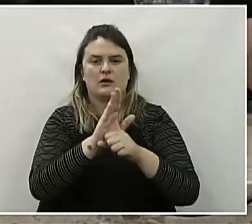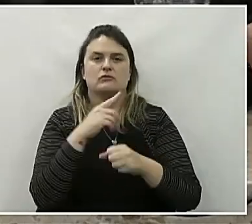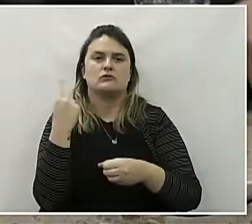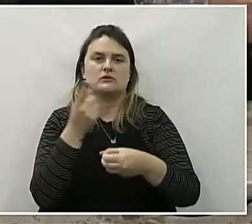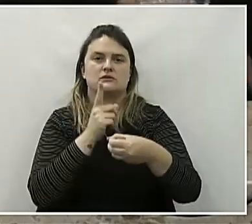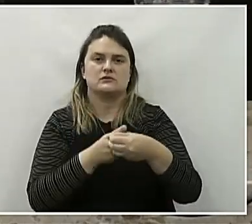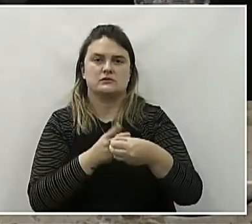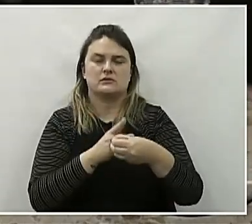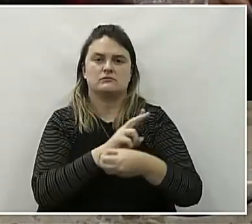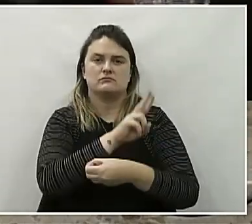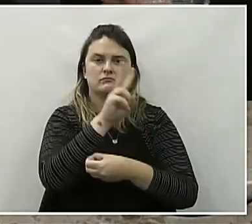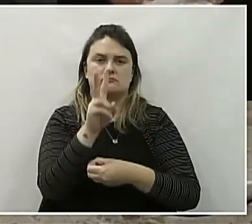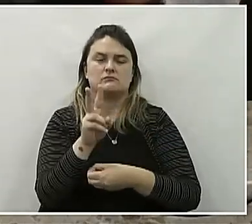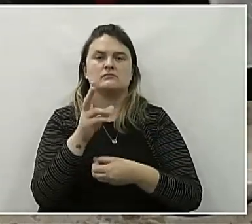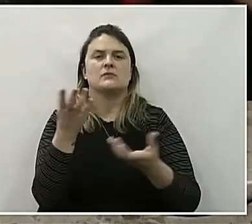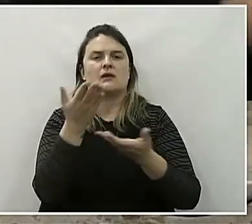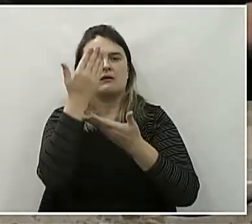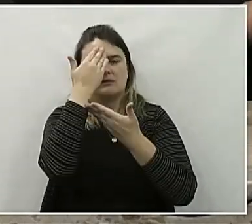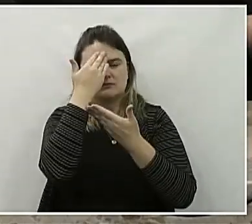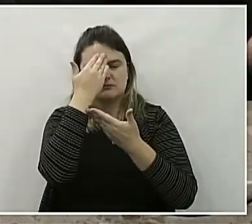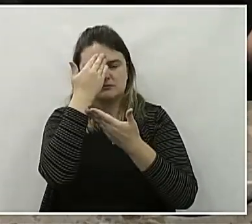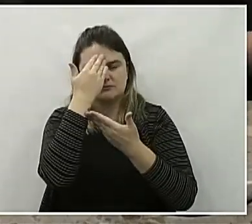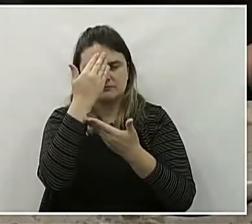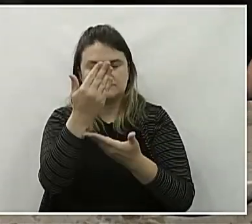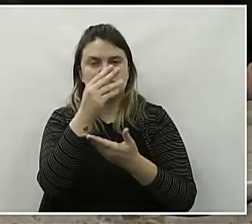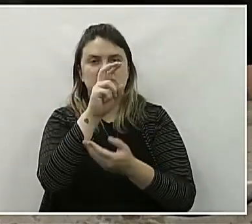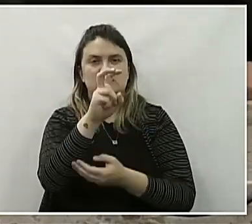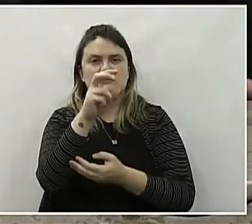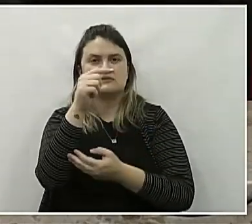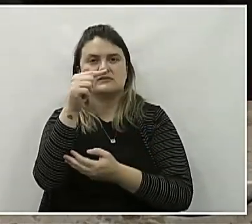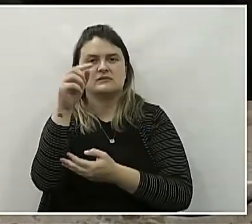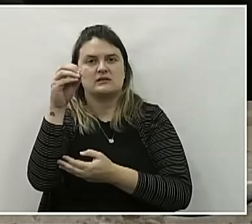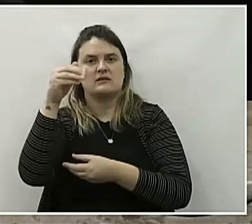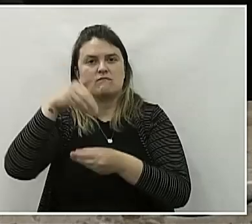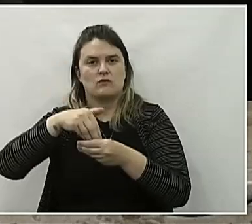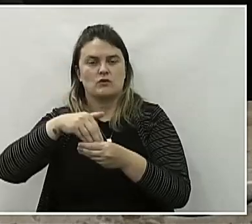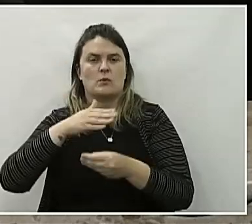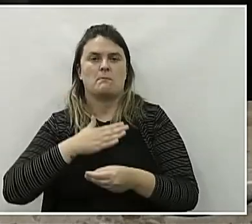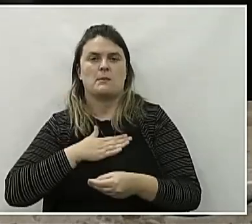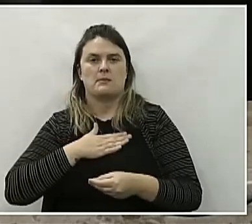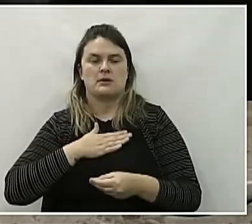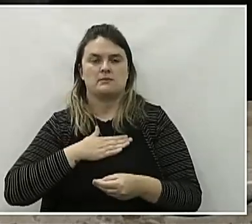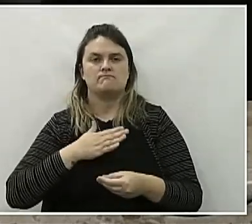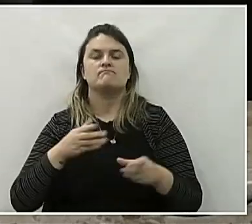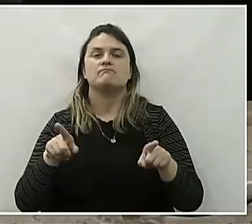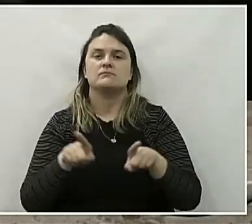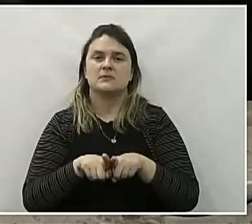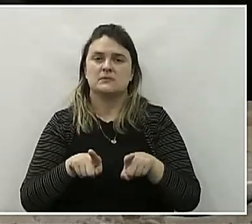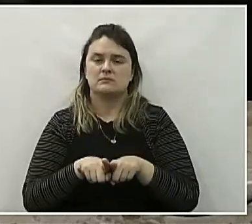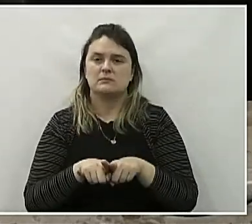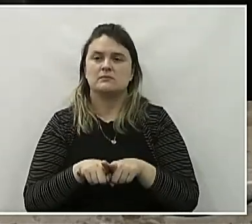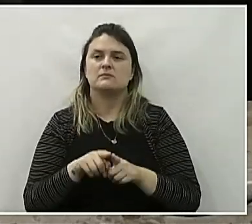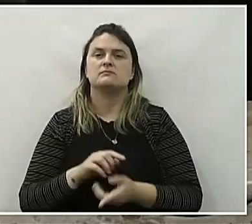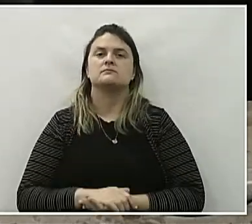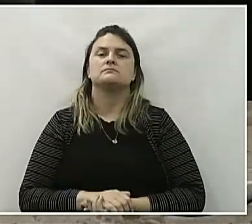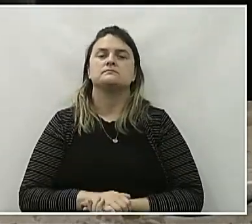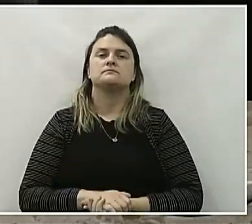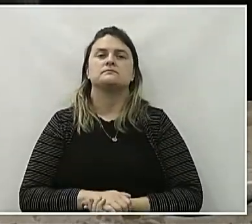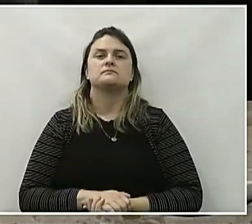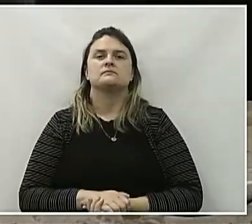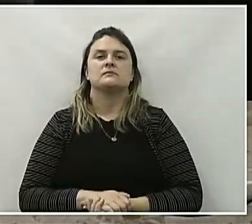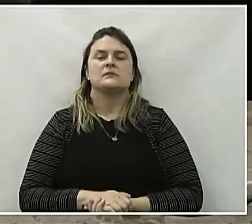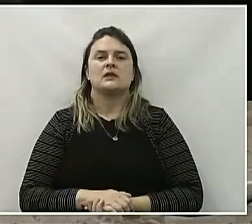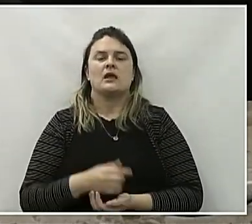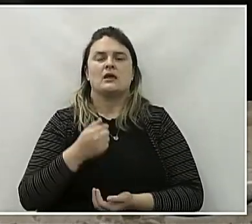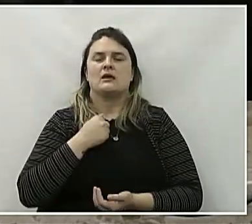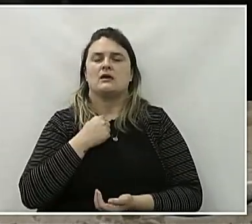União da Vitória. Então, quero agradecer os 570 votos e também dizer que eu